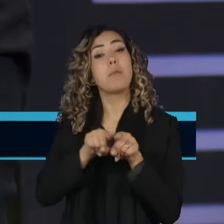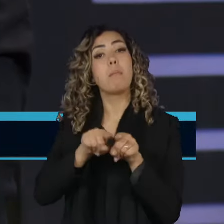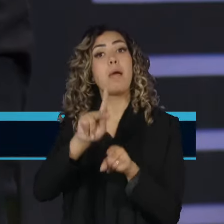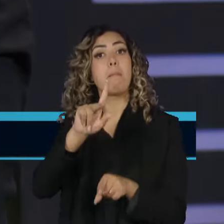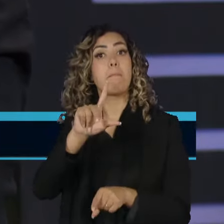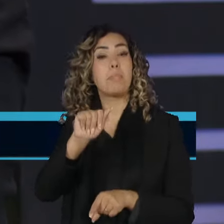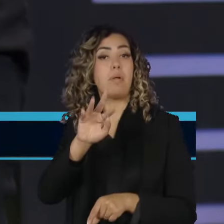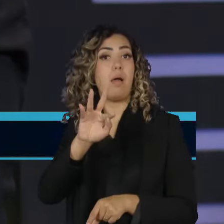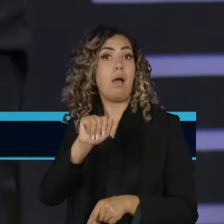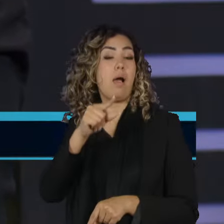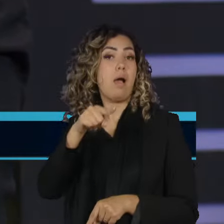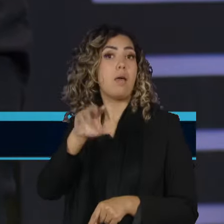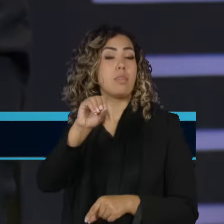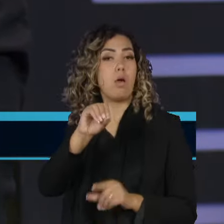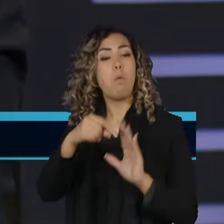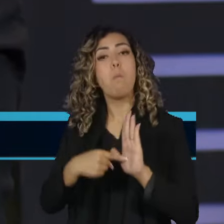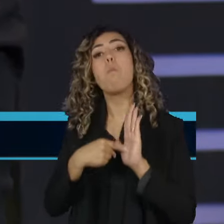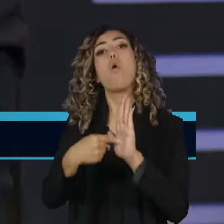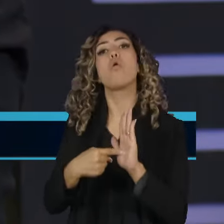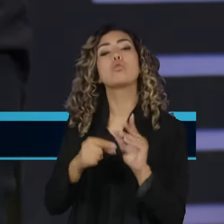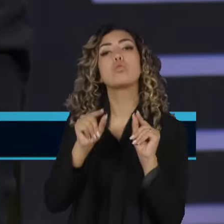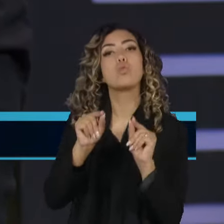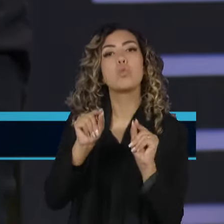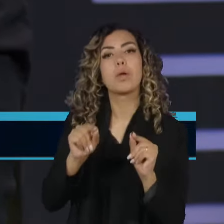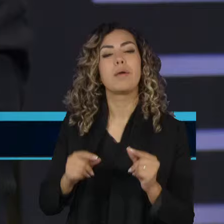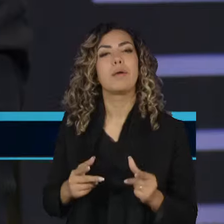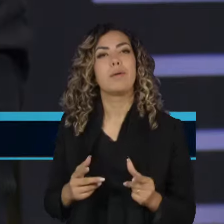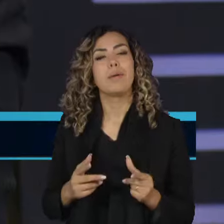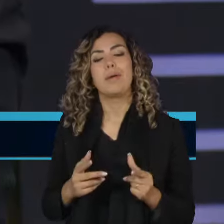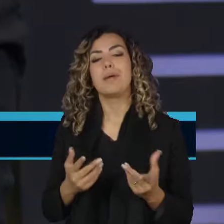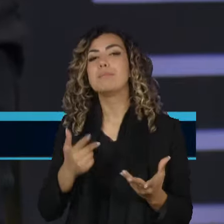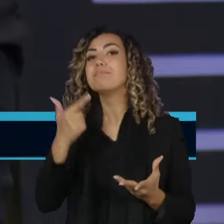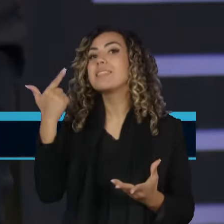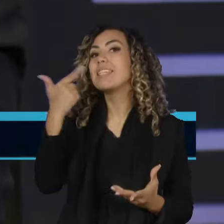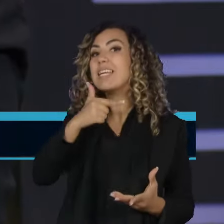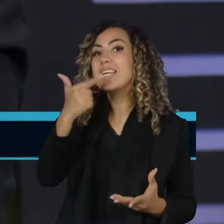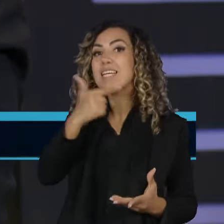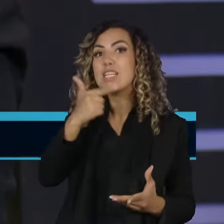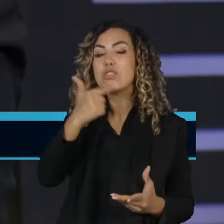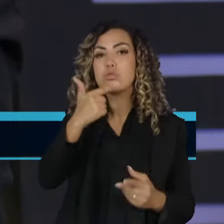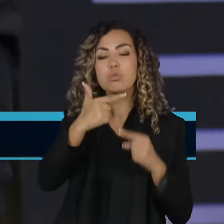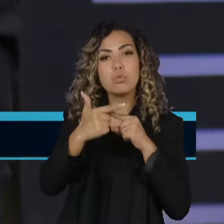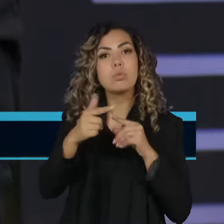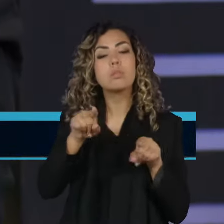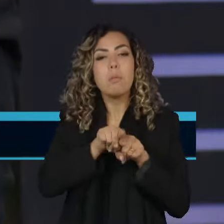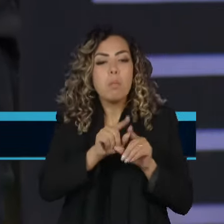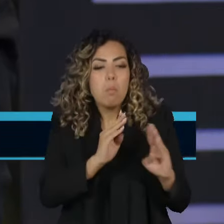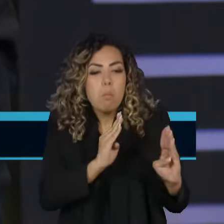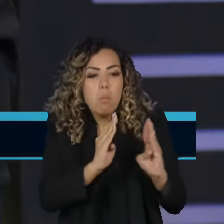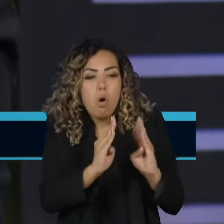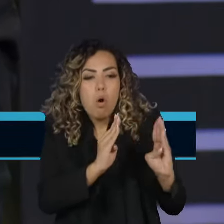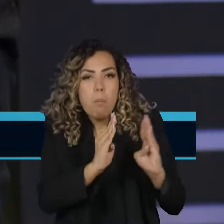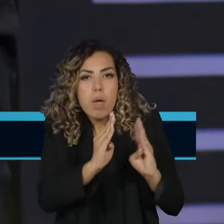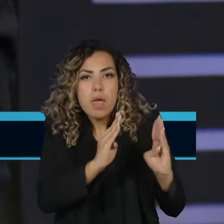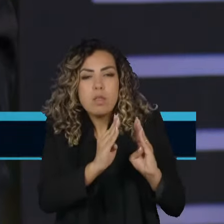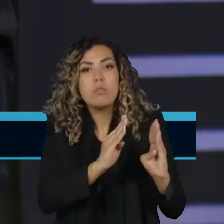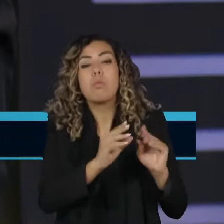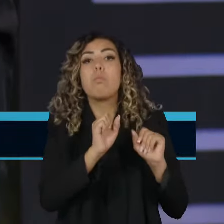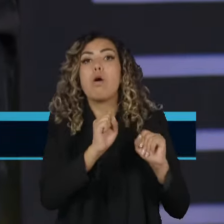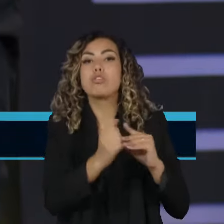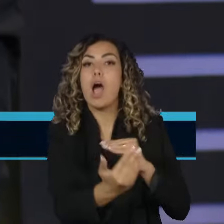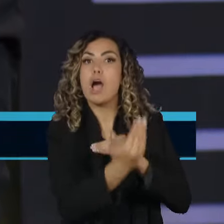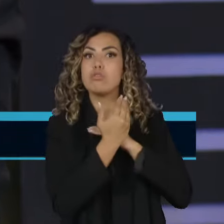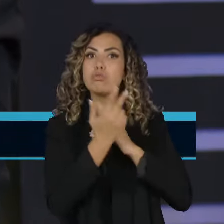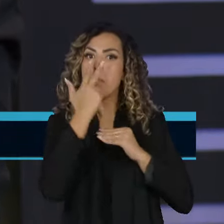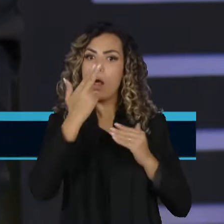mostra em determinado momento que o riso é um sinal da ausência, mesmo que temporária, da racionalidade. No entanto,